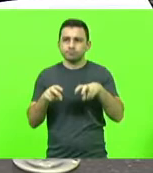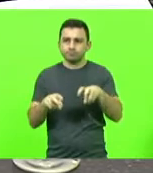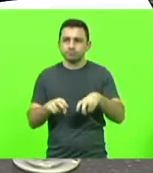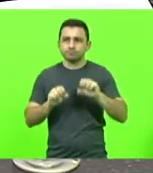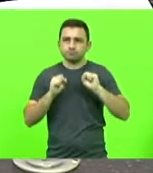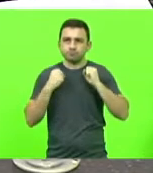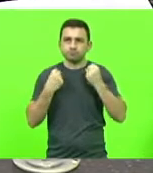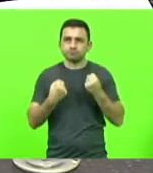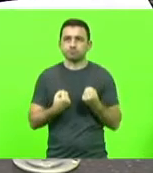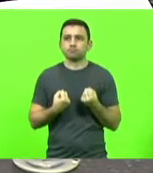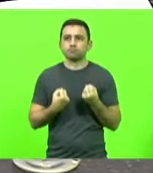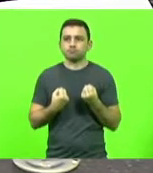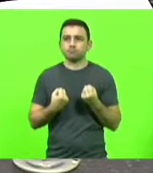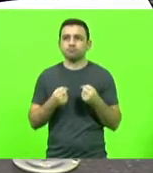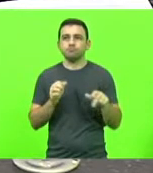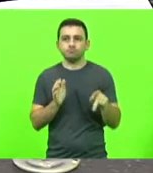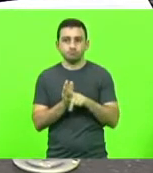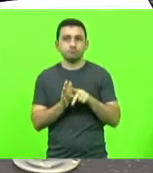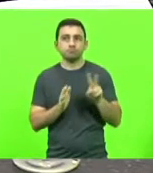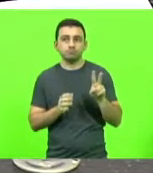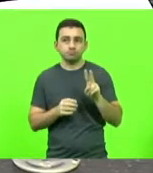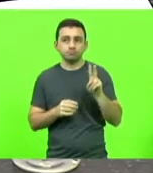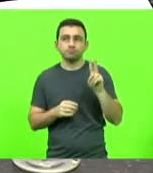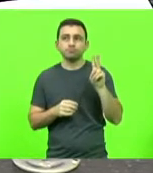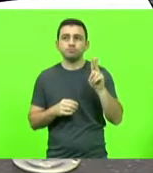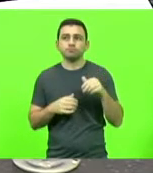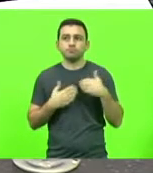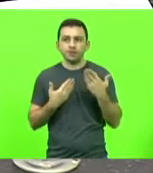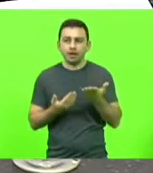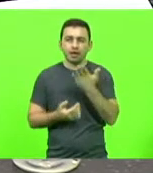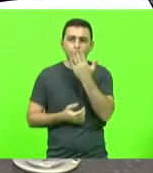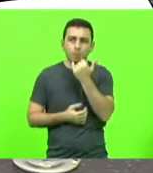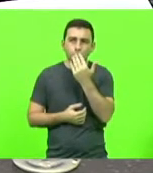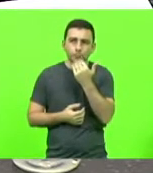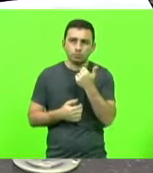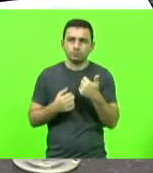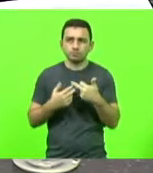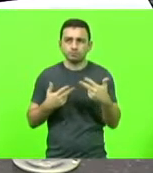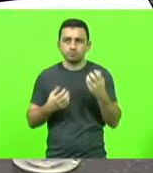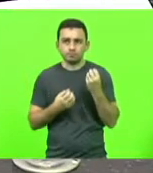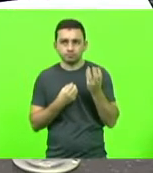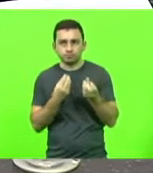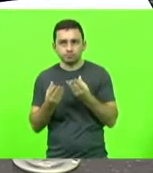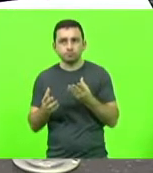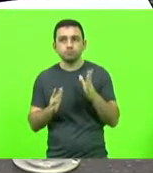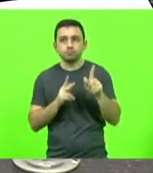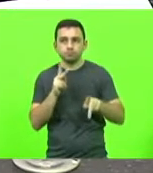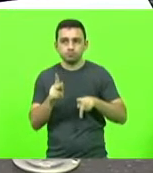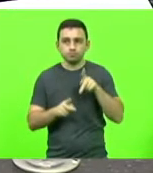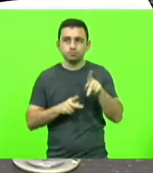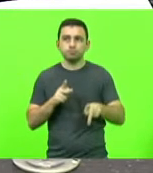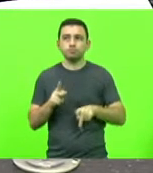a questão da valorização dos alimentos, de oferecer para a população alimentos sadios,